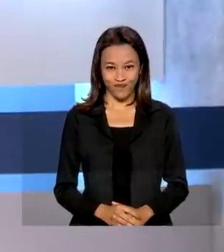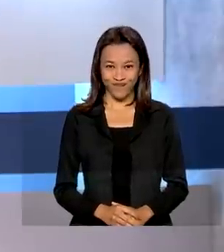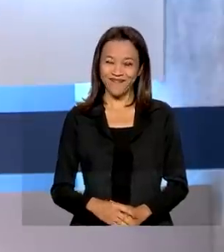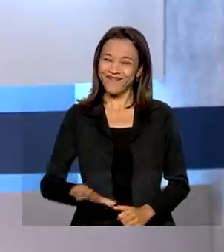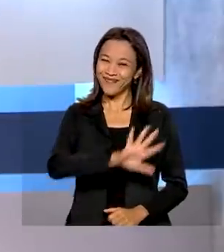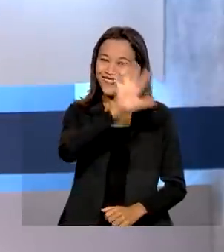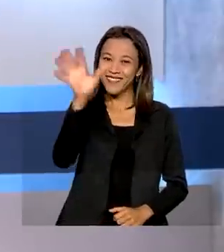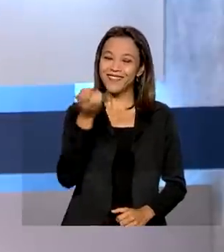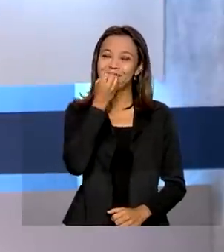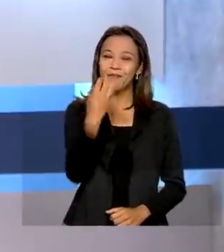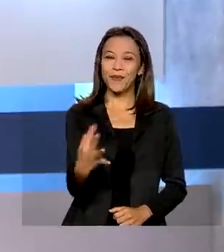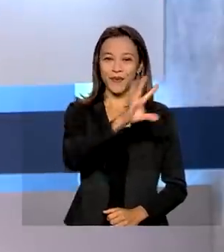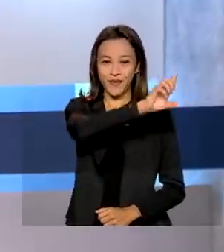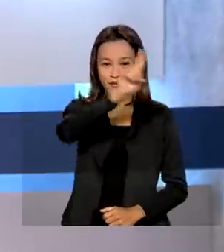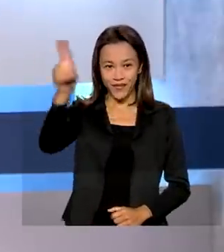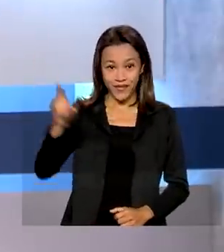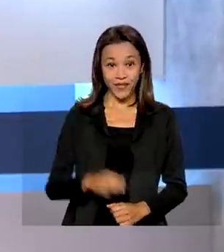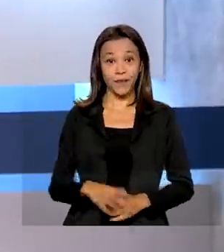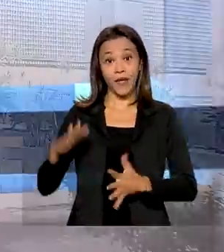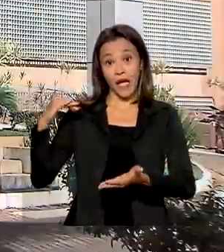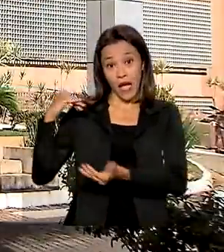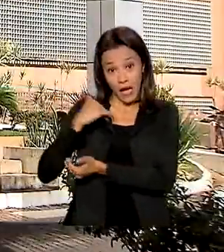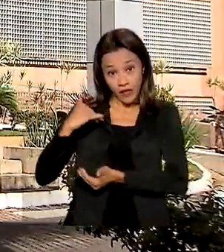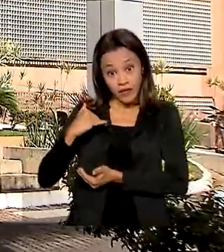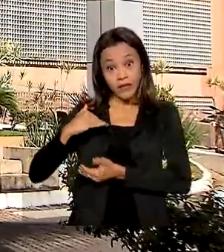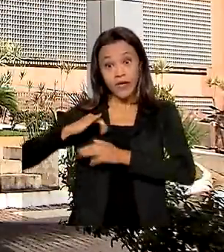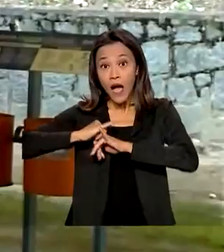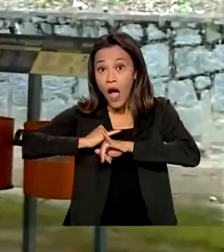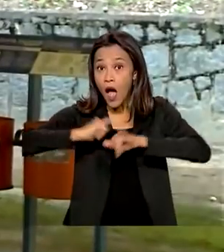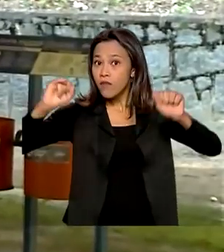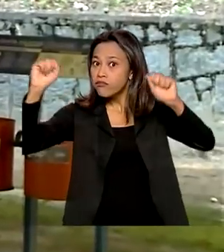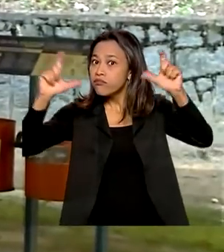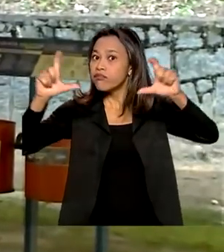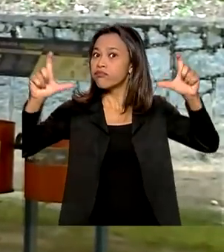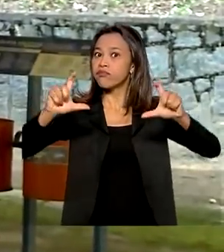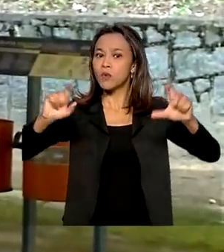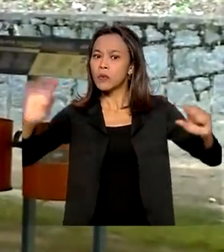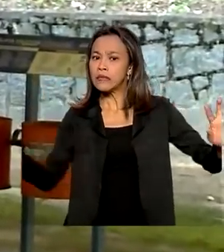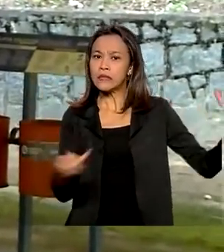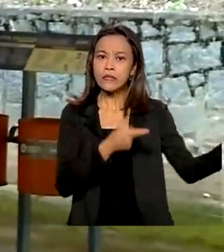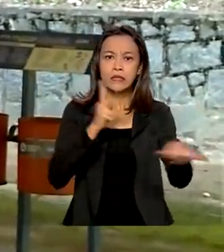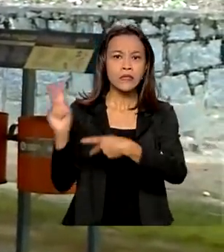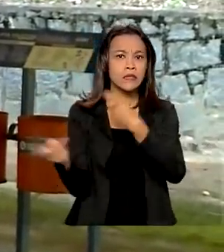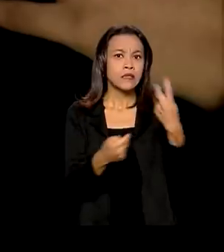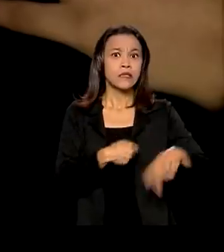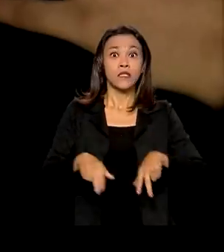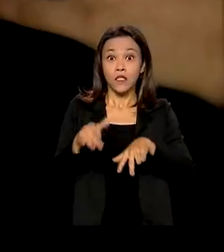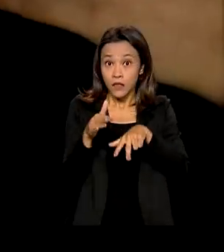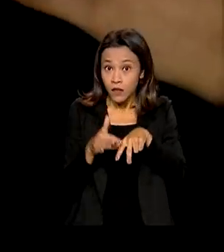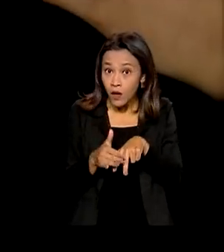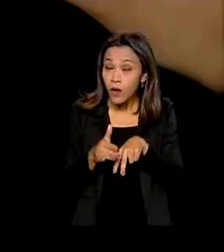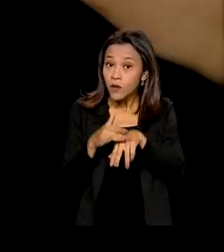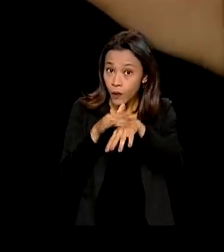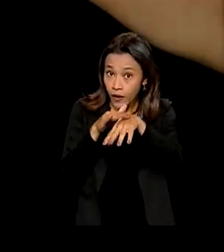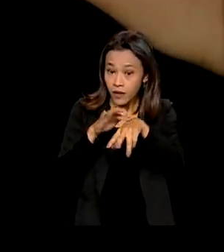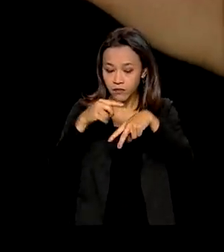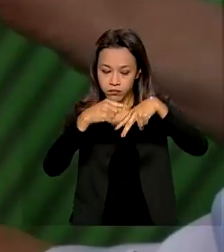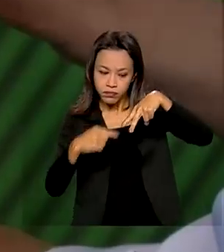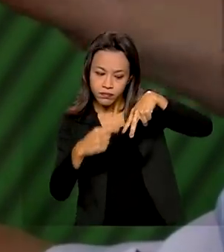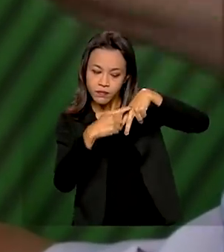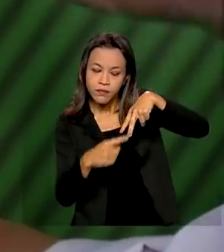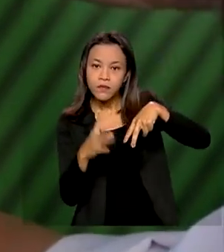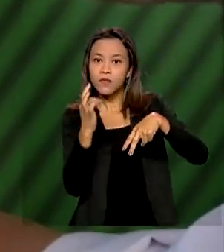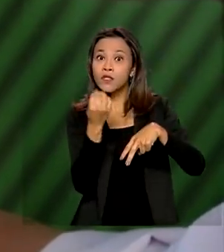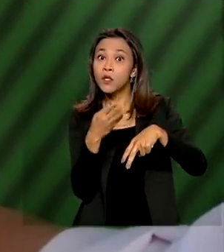Olá, bom dia. Anvisa reforça alerta sobre o surgimento de casos raros de trombose em pessoas que tomaram a vacina